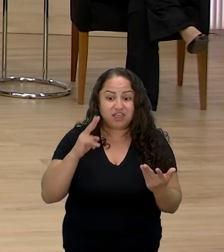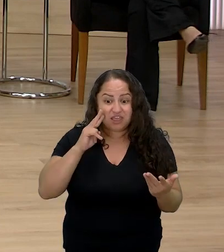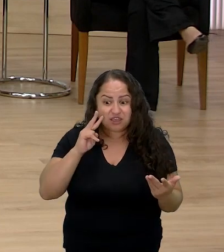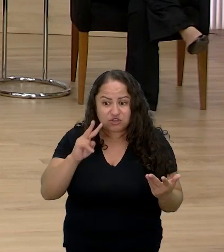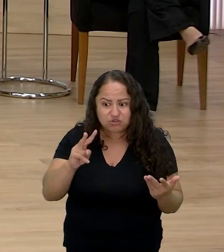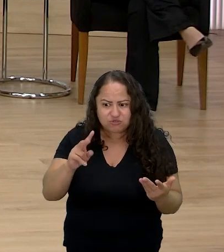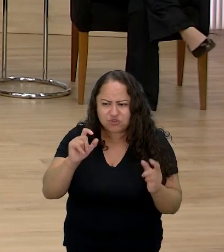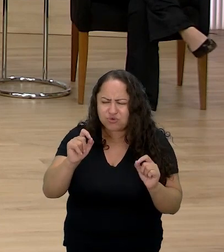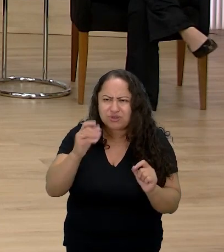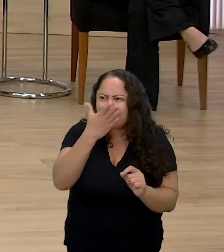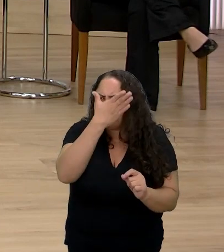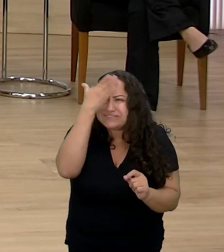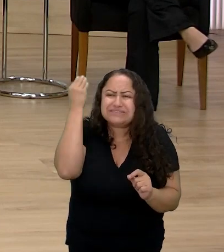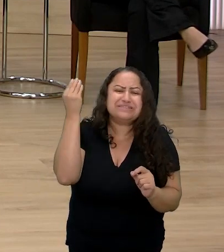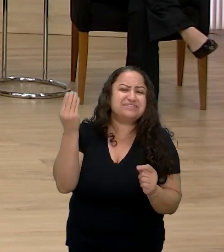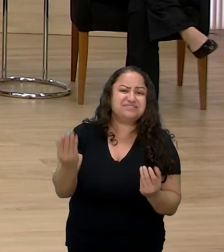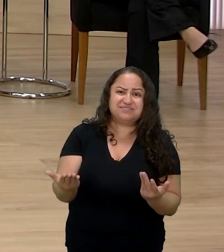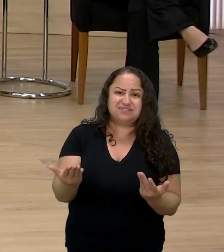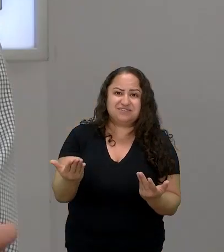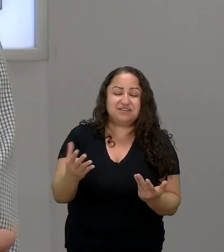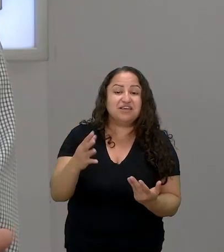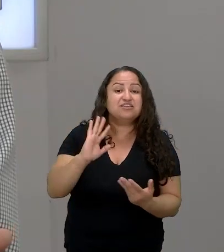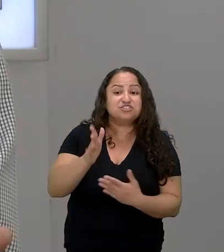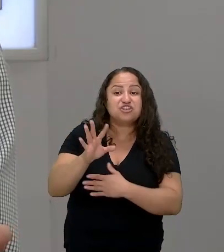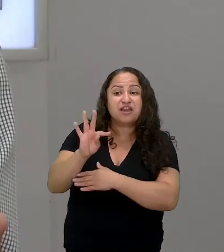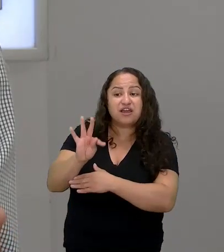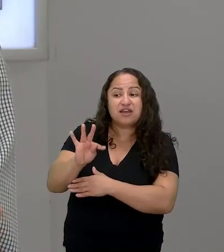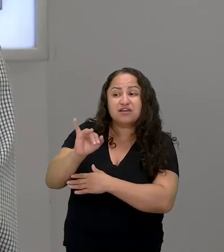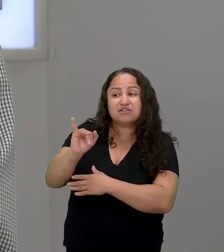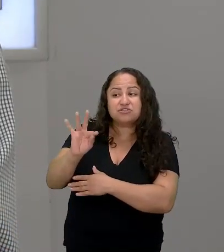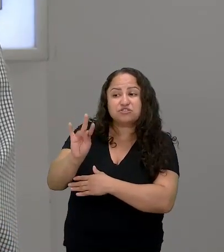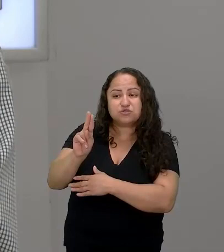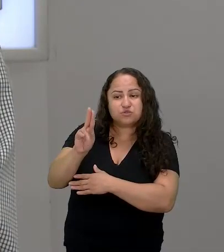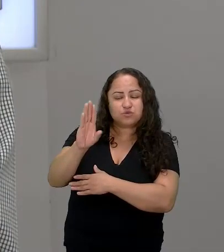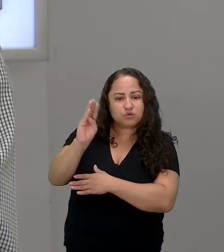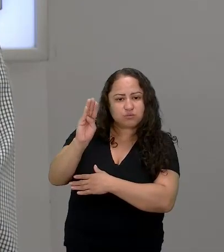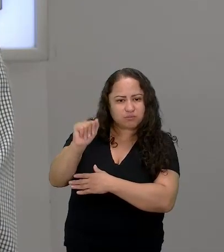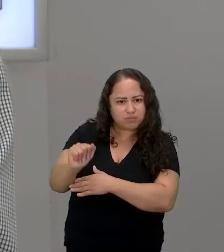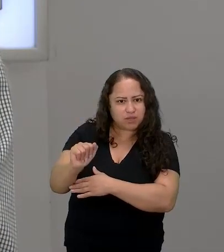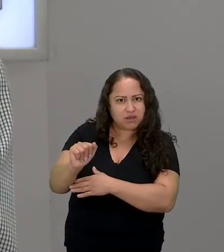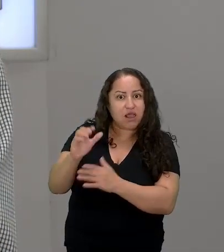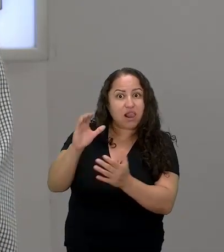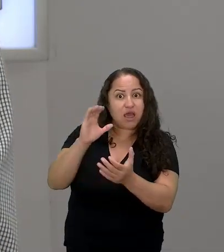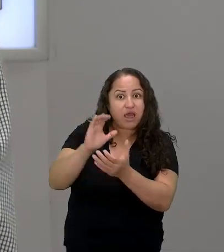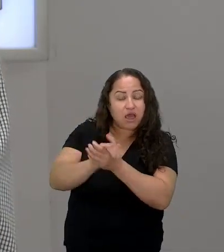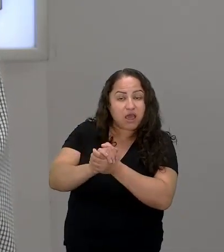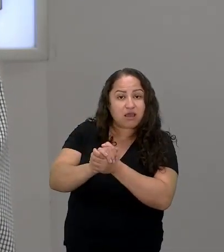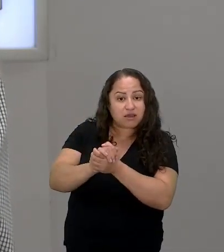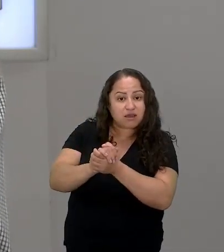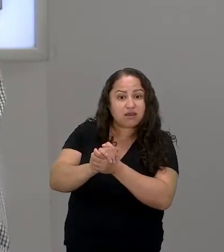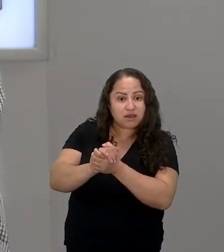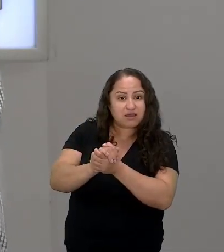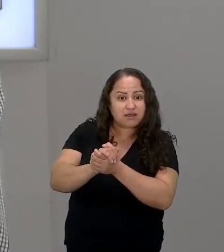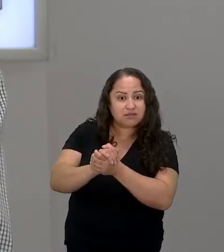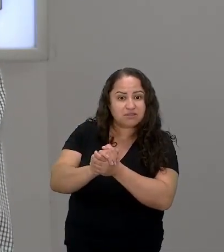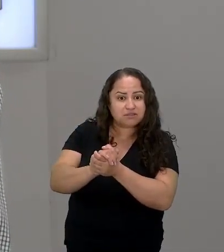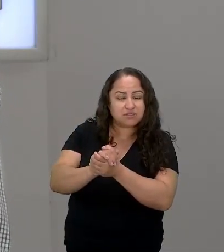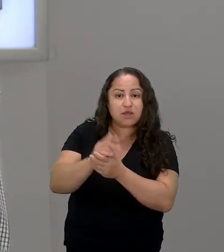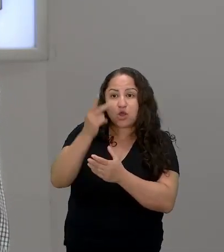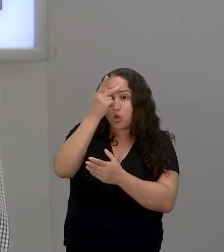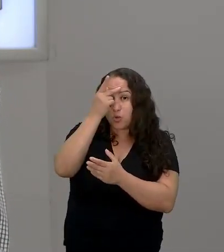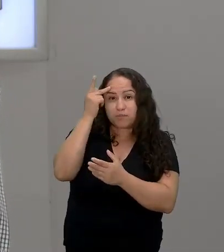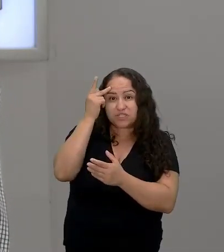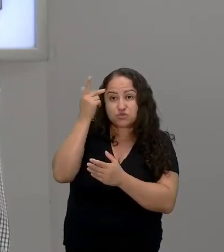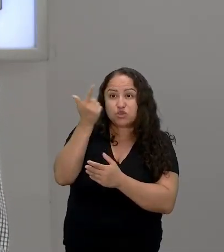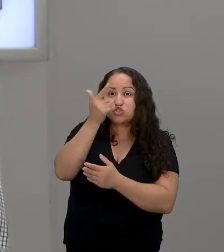eu tinha esquecido completamente a tituba ela se se relaciona ela se casa com uma pessoa de uma outra etnia